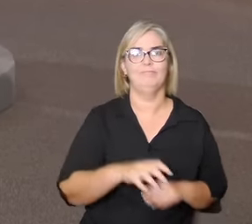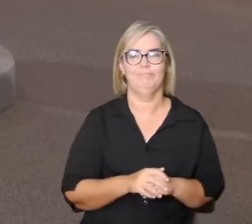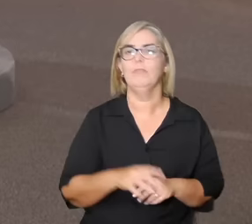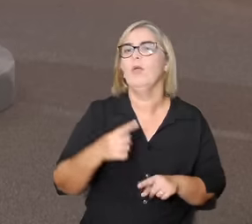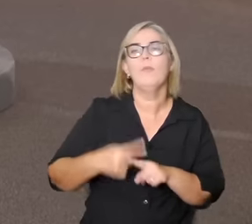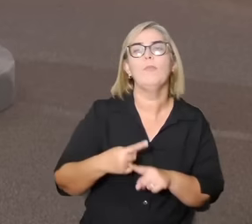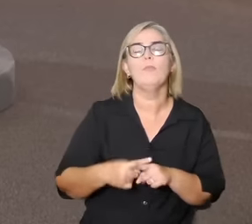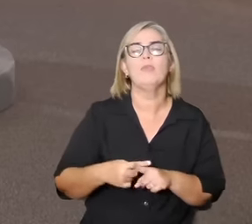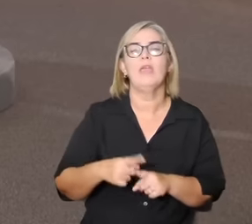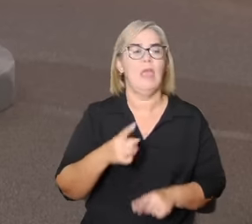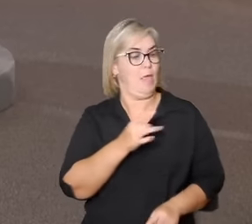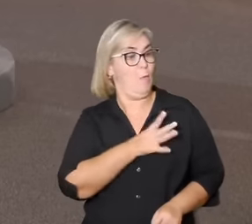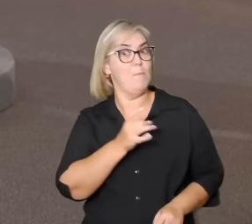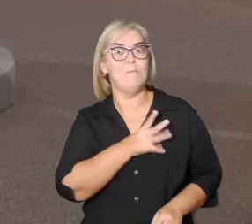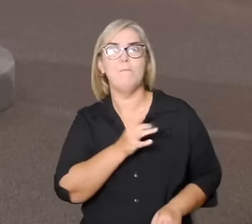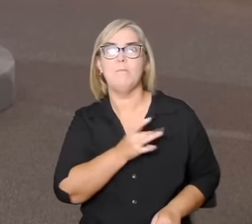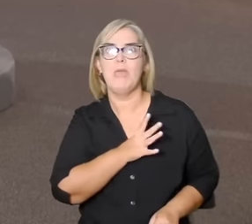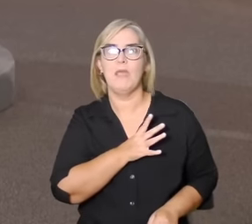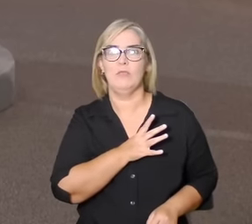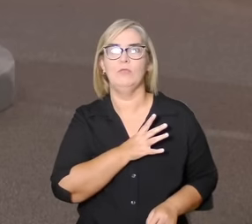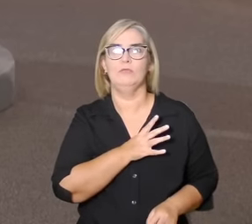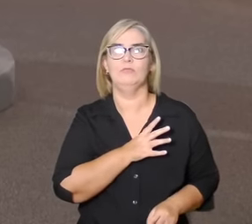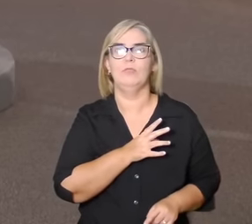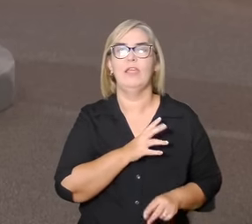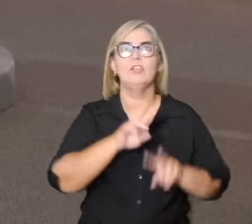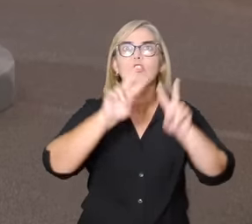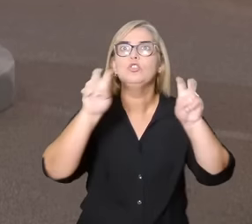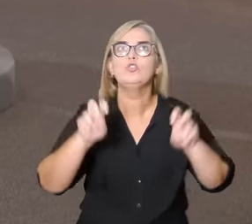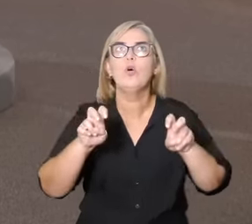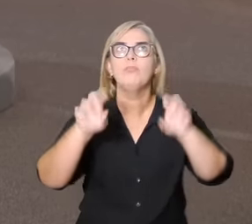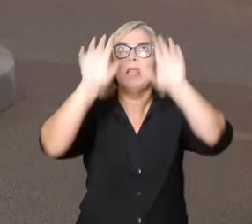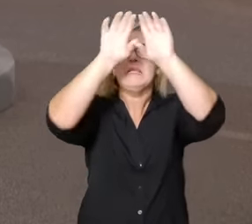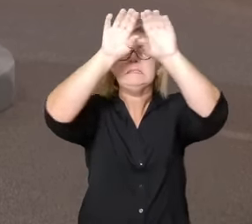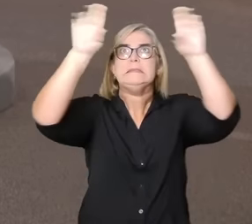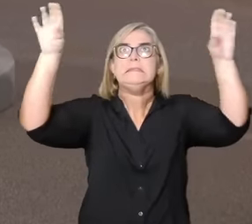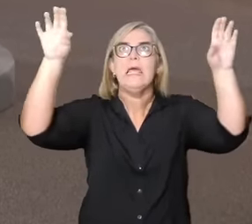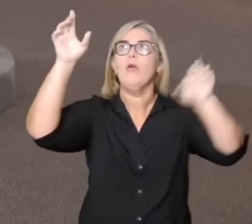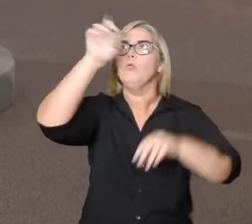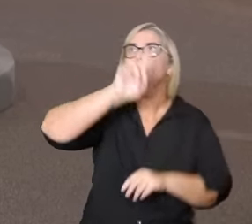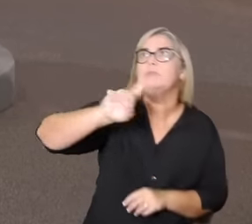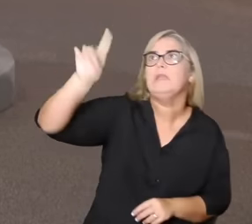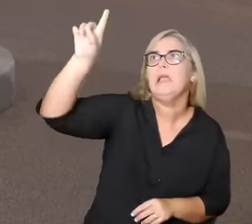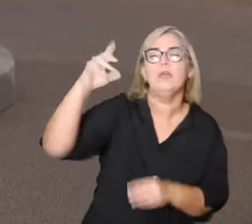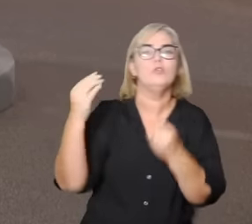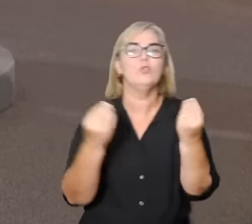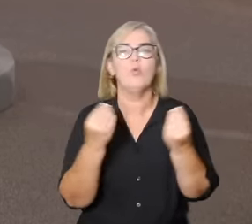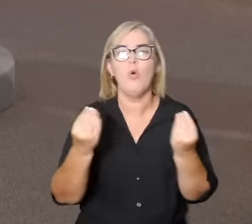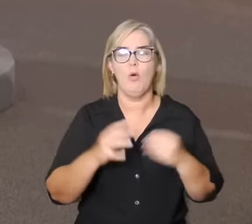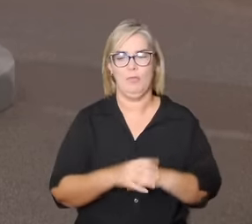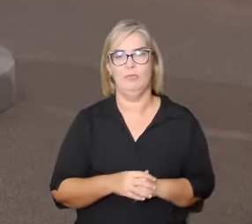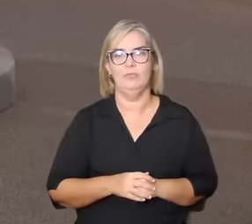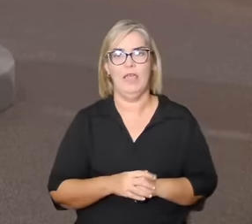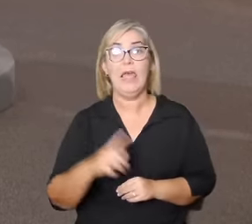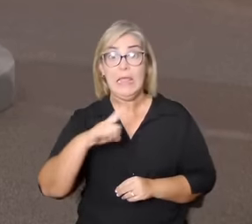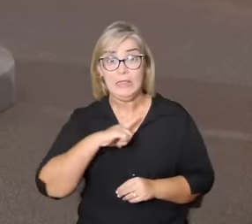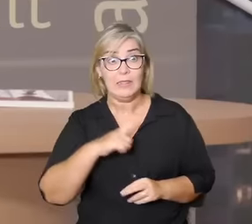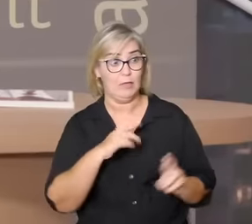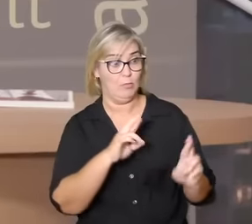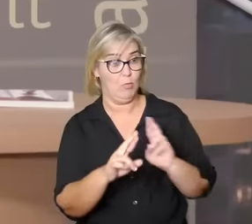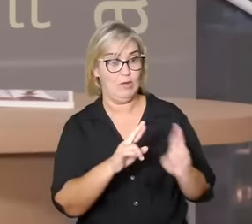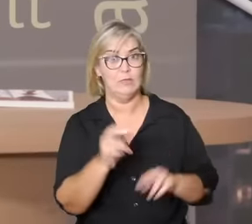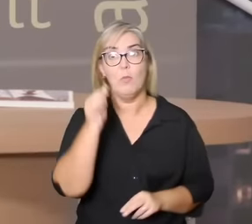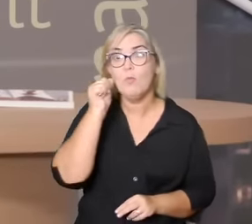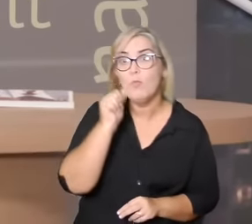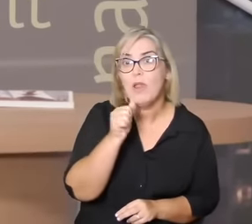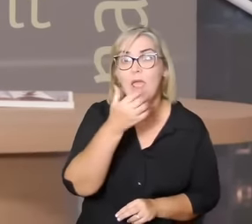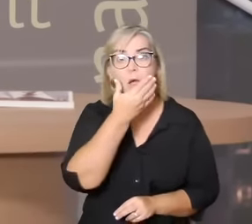relação fundadora da relação do homem com o mundo do humano mulheres homens crianças seres humanos seres vivos é uma